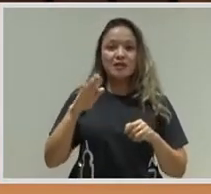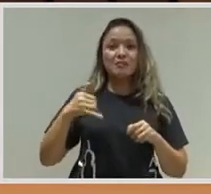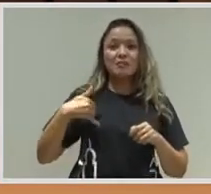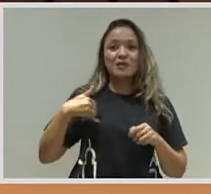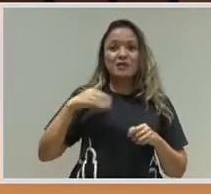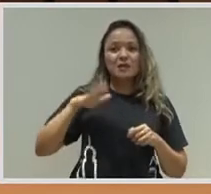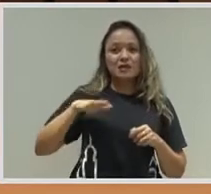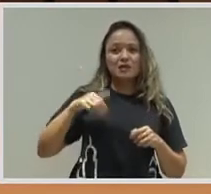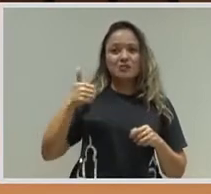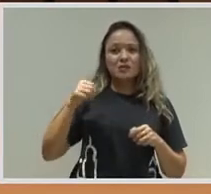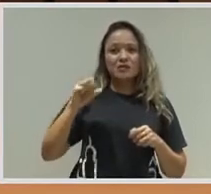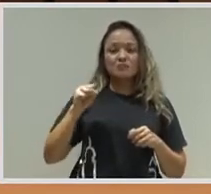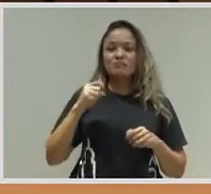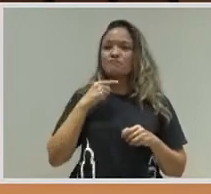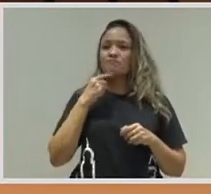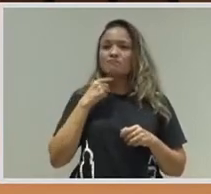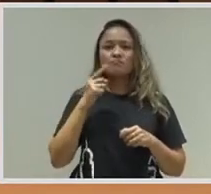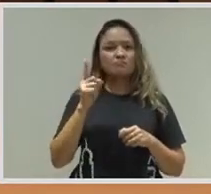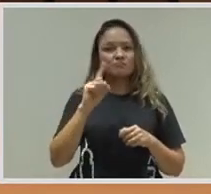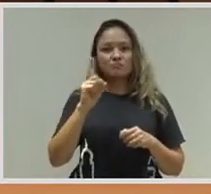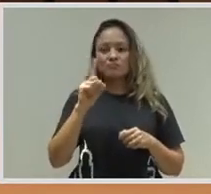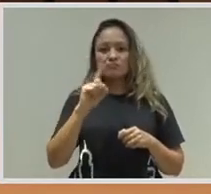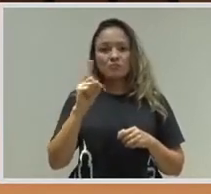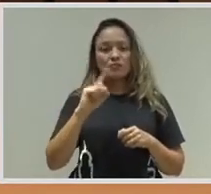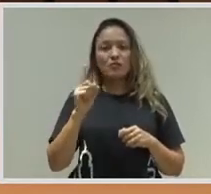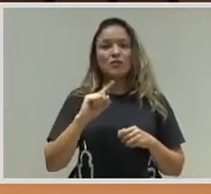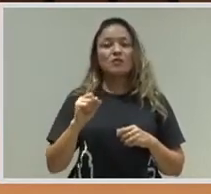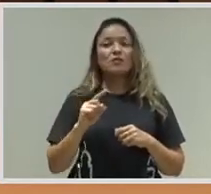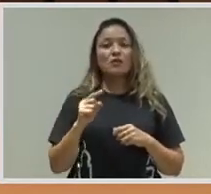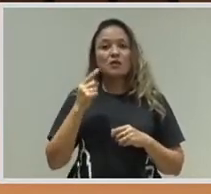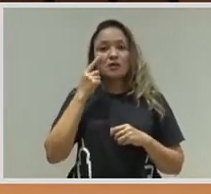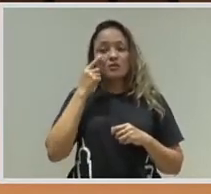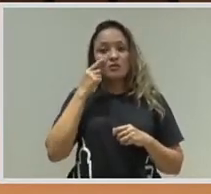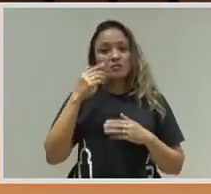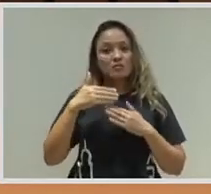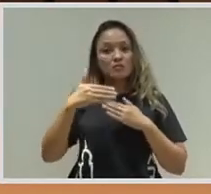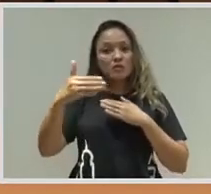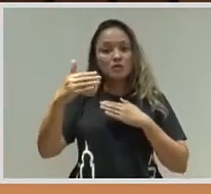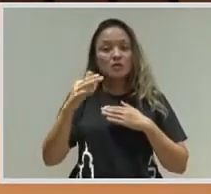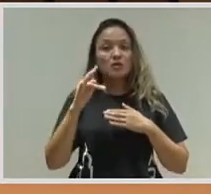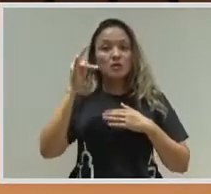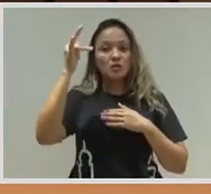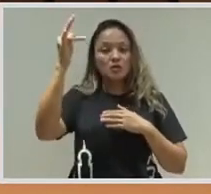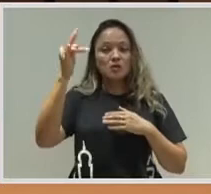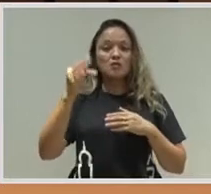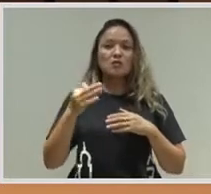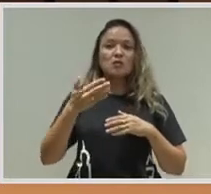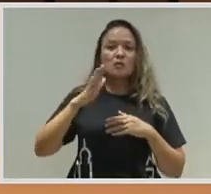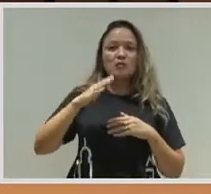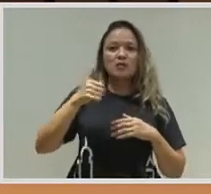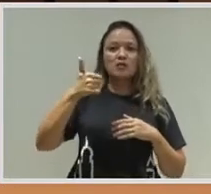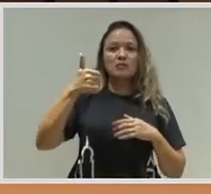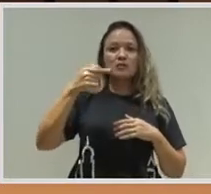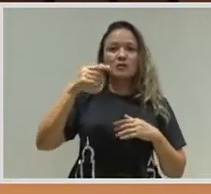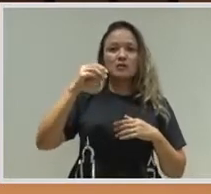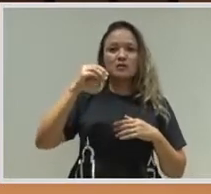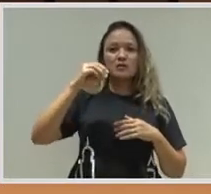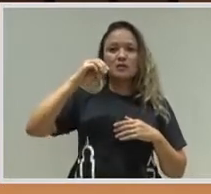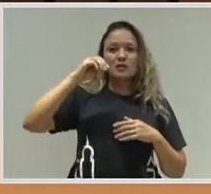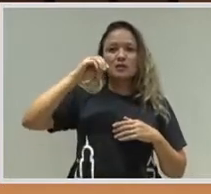anos de idade. Nós estamos falando aí de algo em torno de 170 milhões de brasileiros, um pouquinho menos,